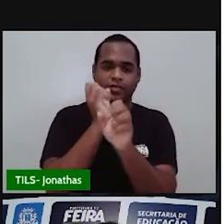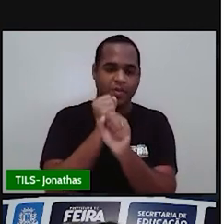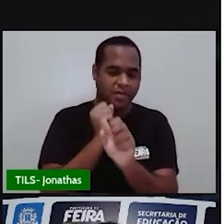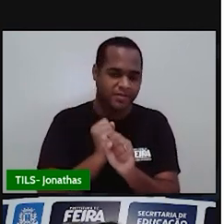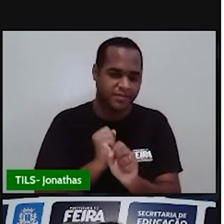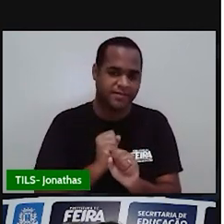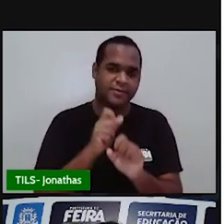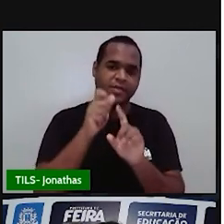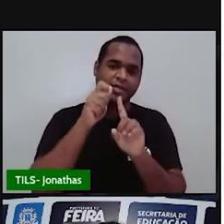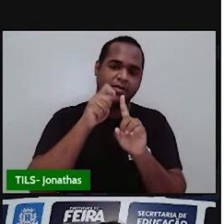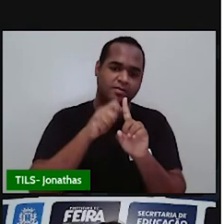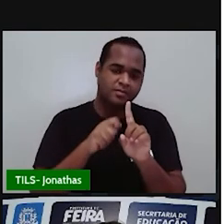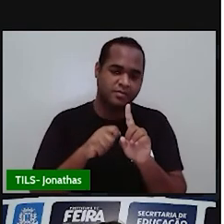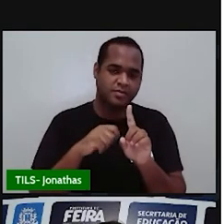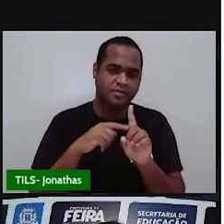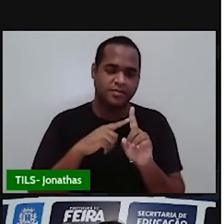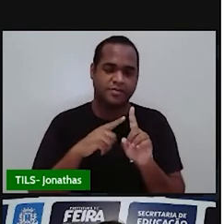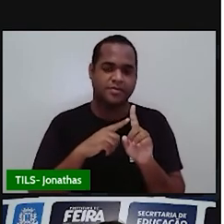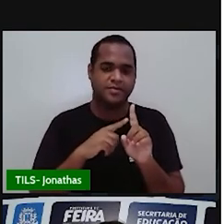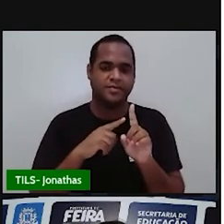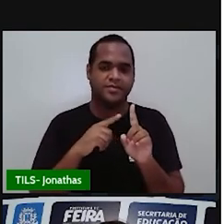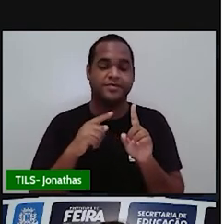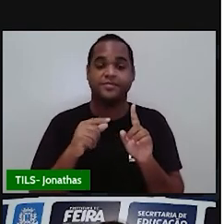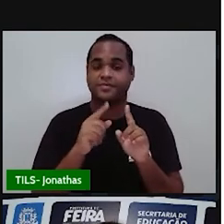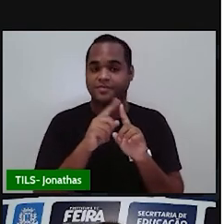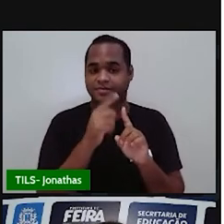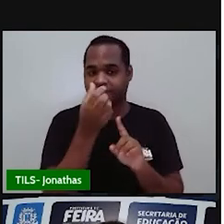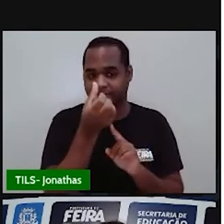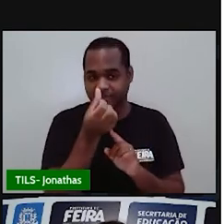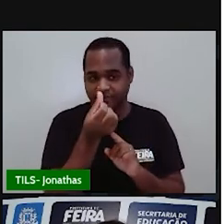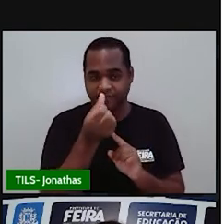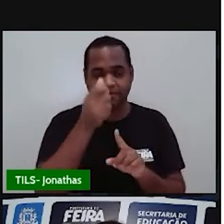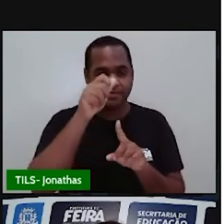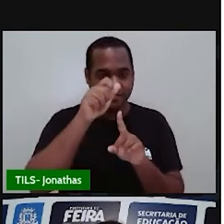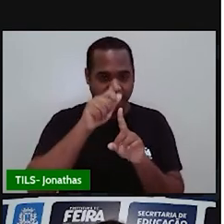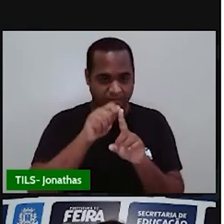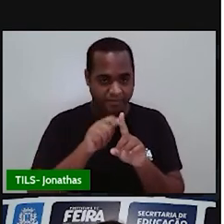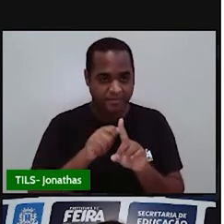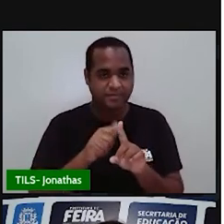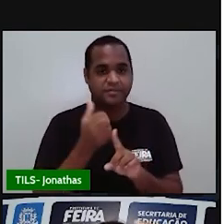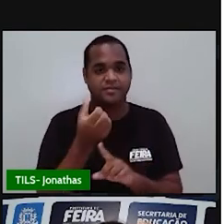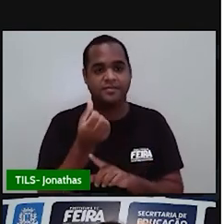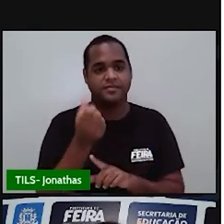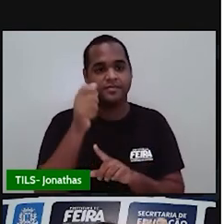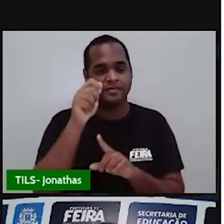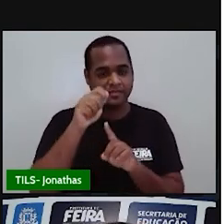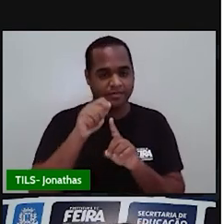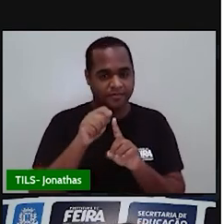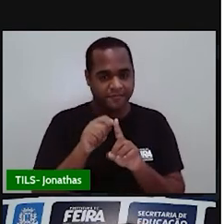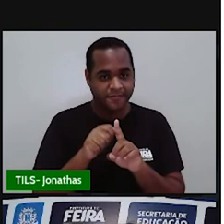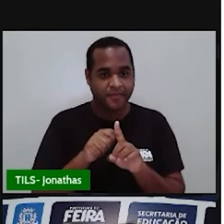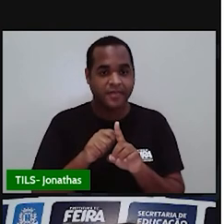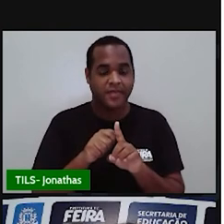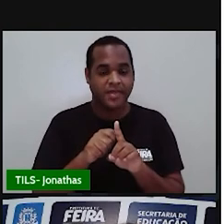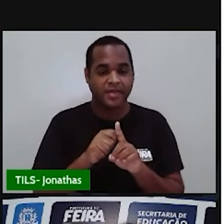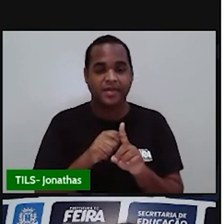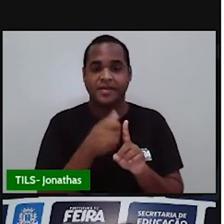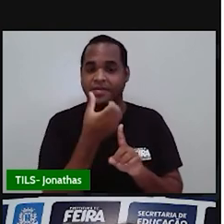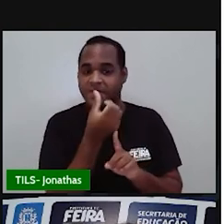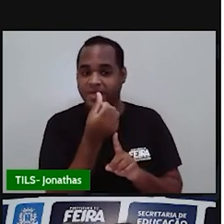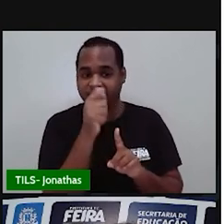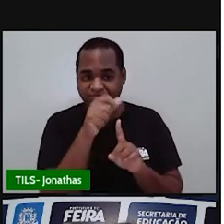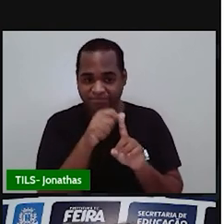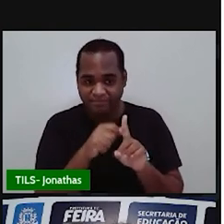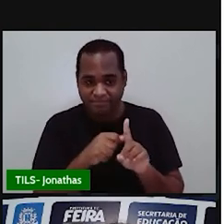mês. Então, o que é você vai fazer? Você vai pegar seis meses que aparece naquele gráficozinho. Seis meses. Opa! Seis meses.